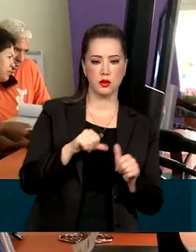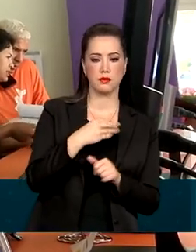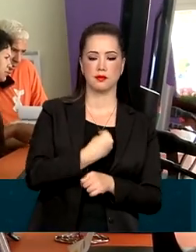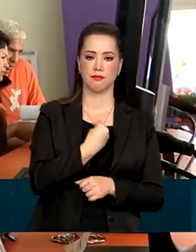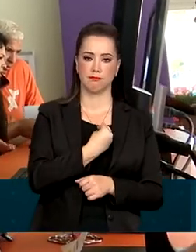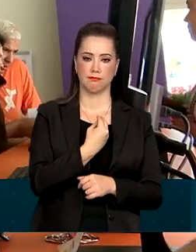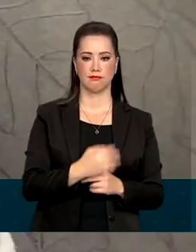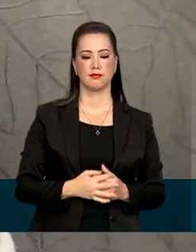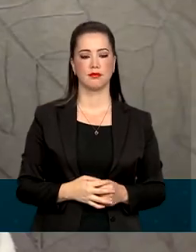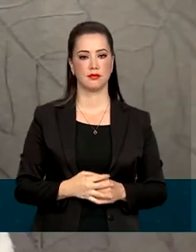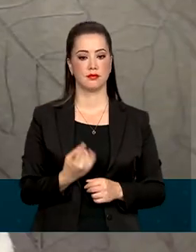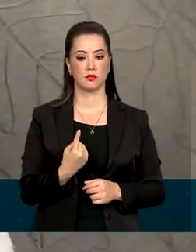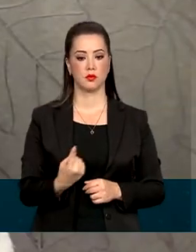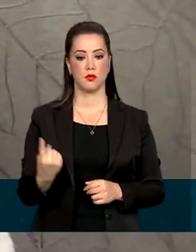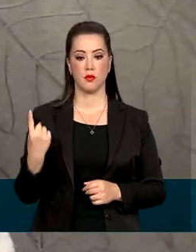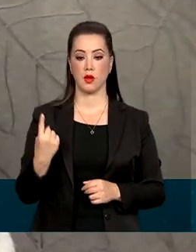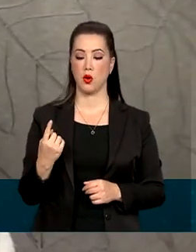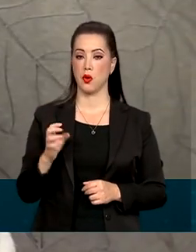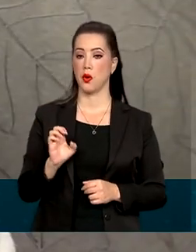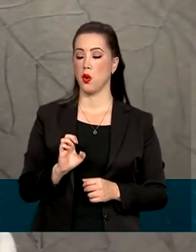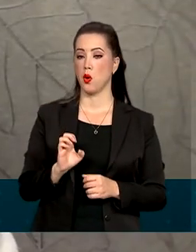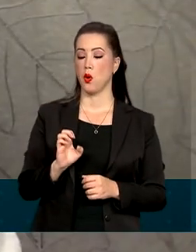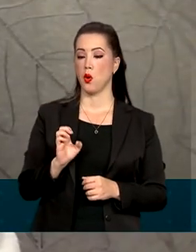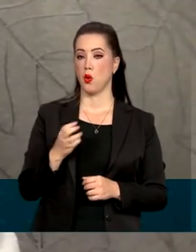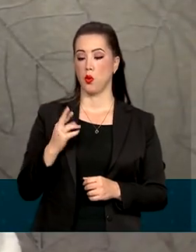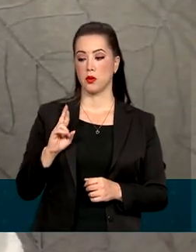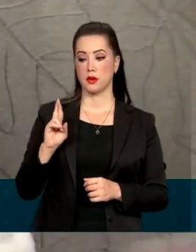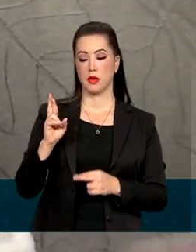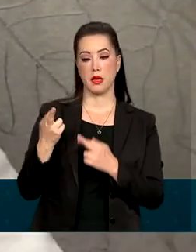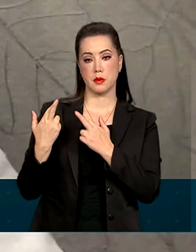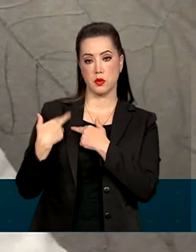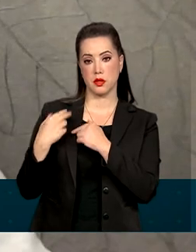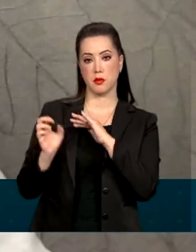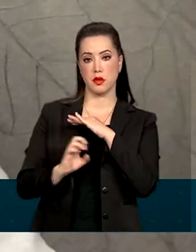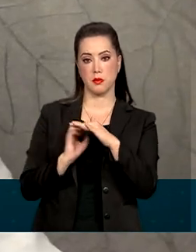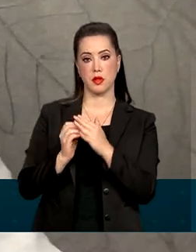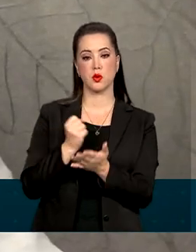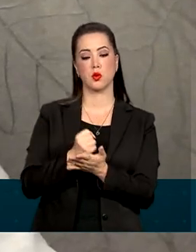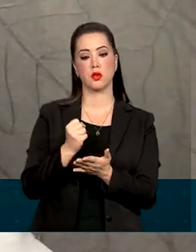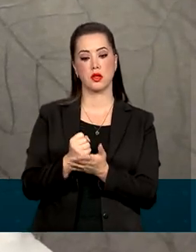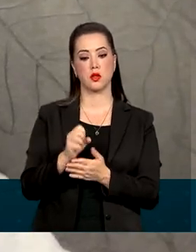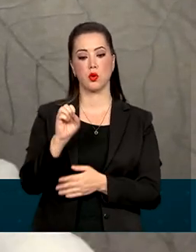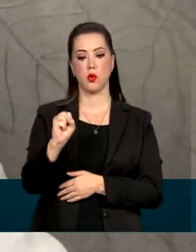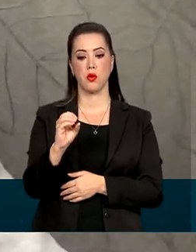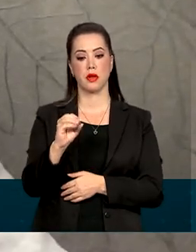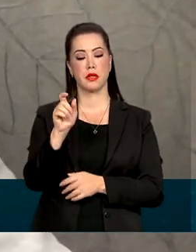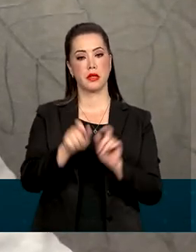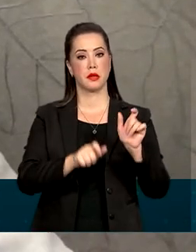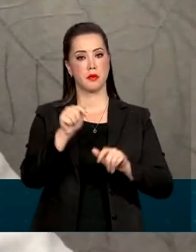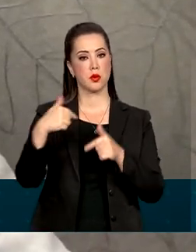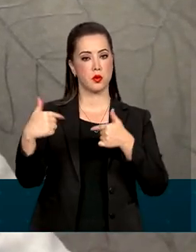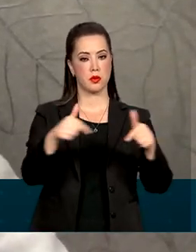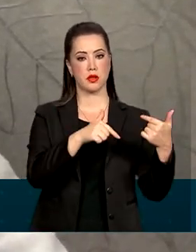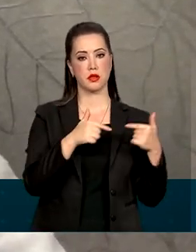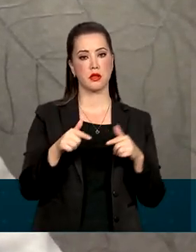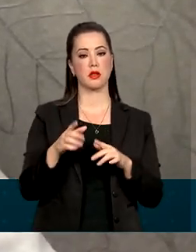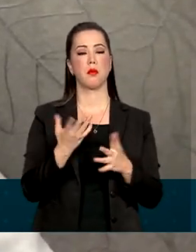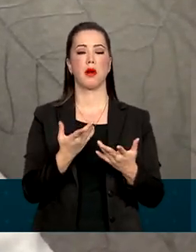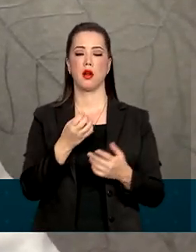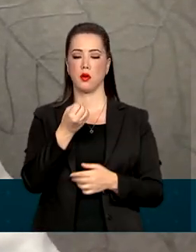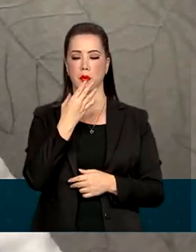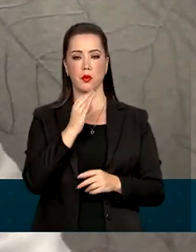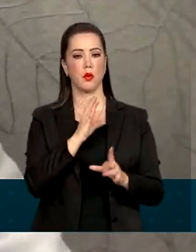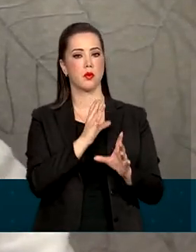de Isadora, o empresário Raul contratou outros 80 trabalhadores, gente que engrossou o saldo